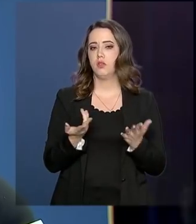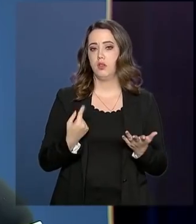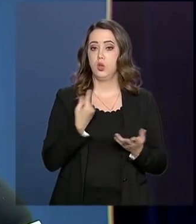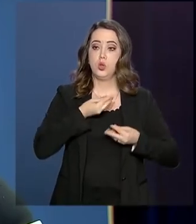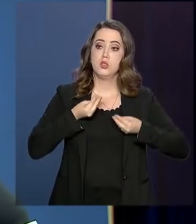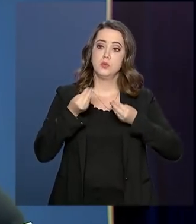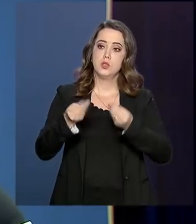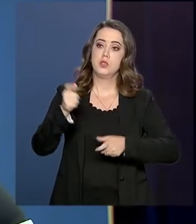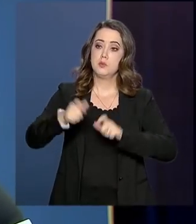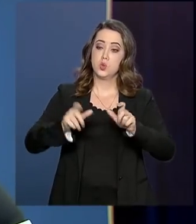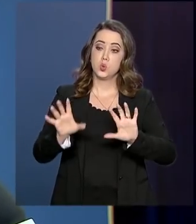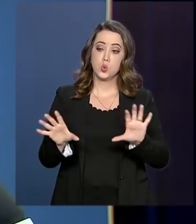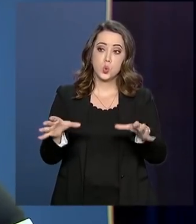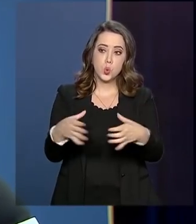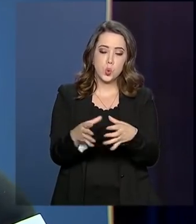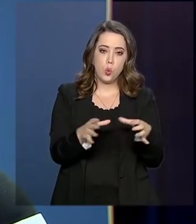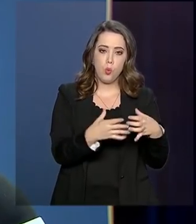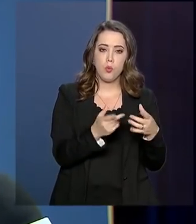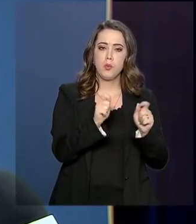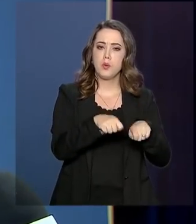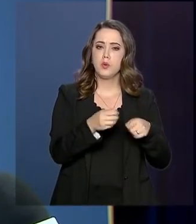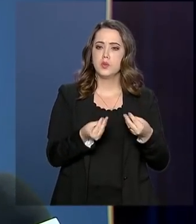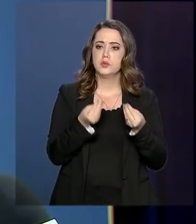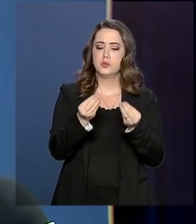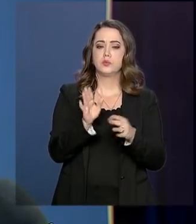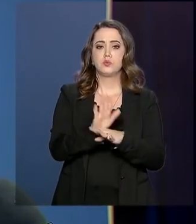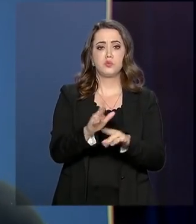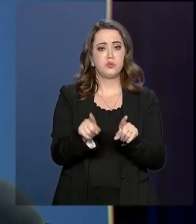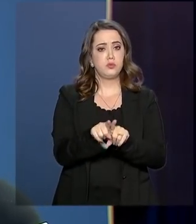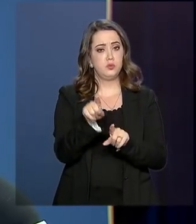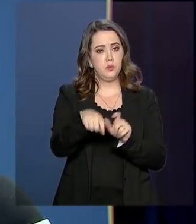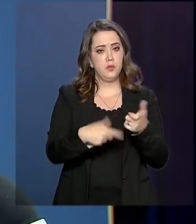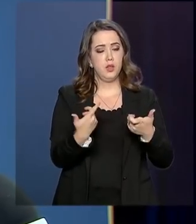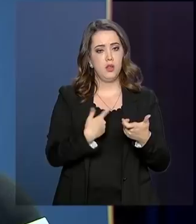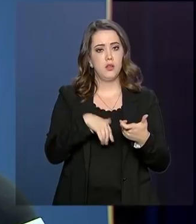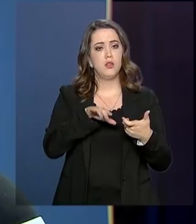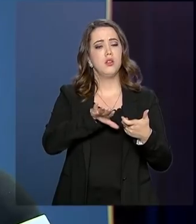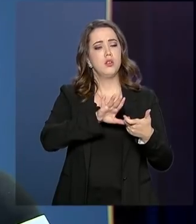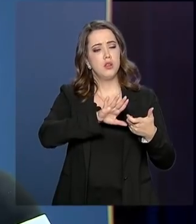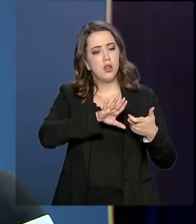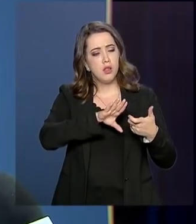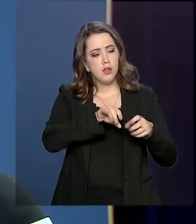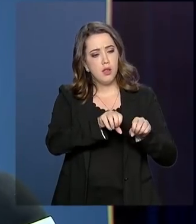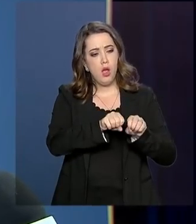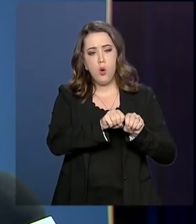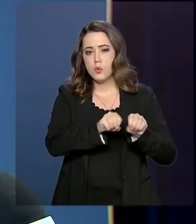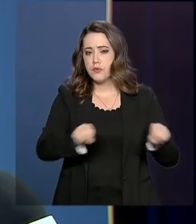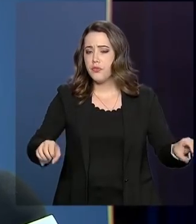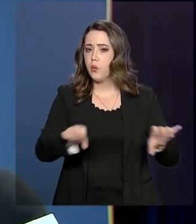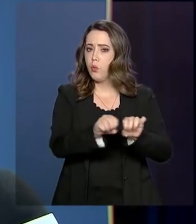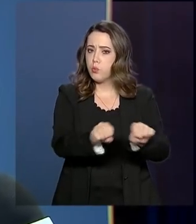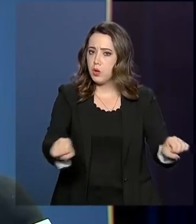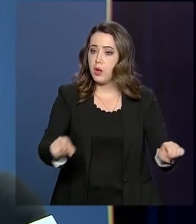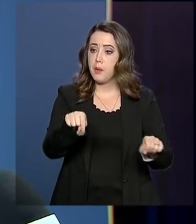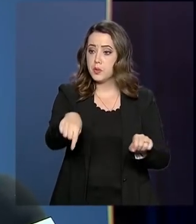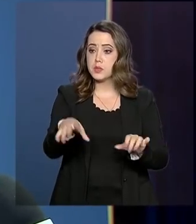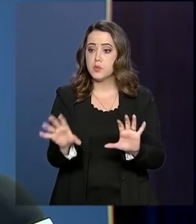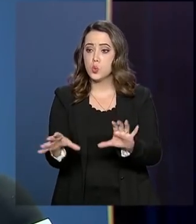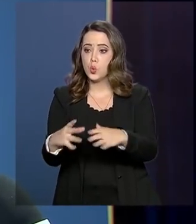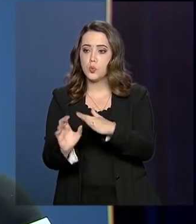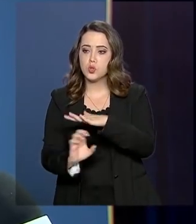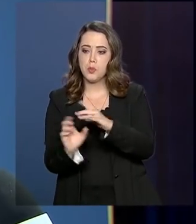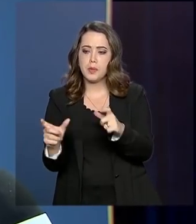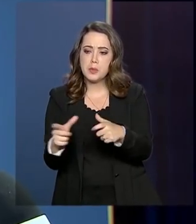ter acesso aos grandes links de capacidade, ao que nós falamos de transporte de alta capacidade, que permitirão a esses pequenos ter